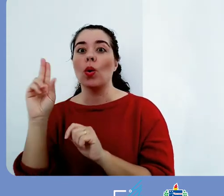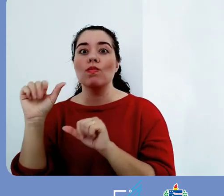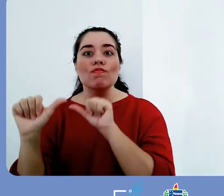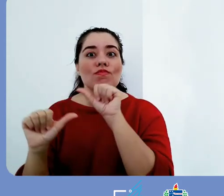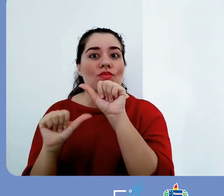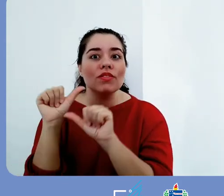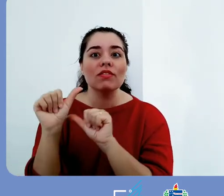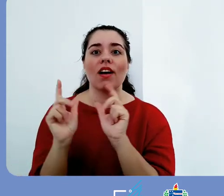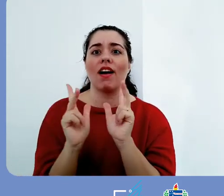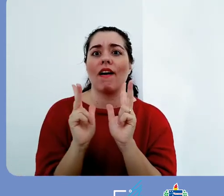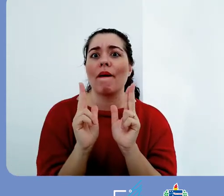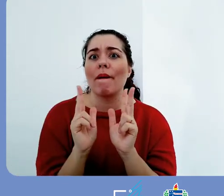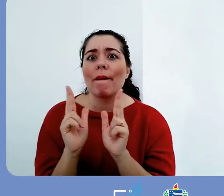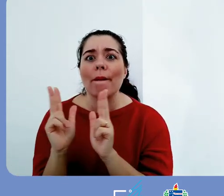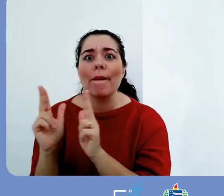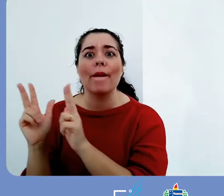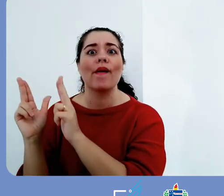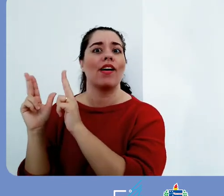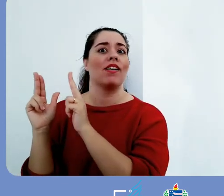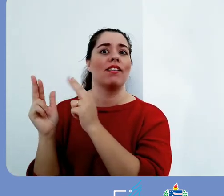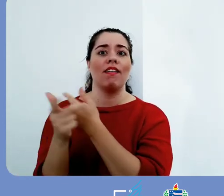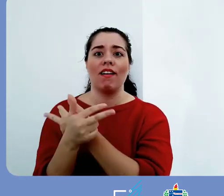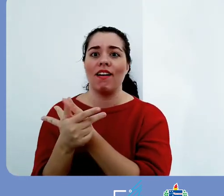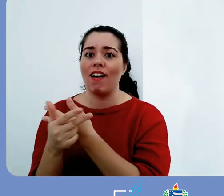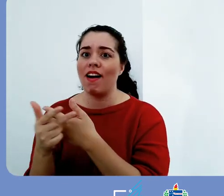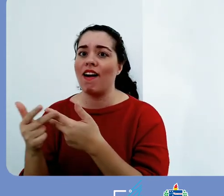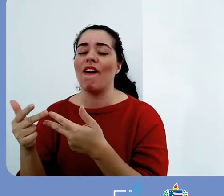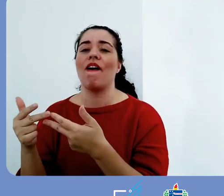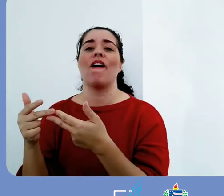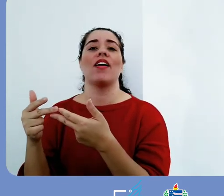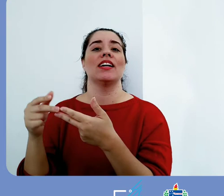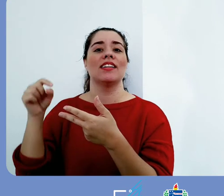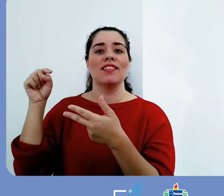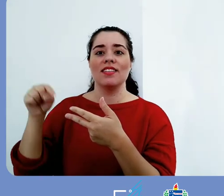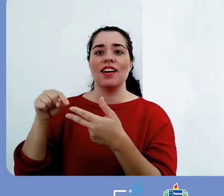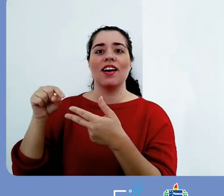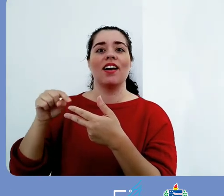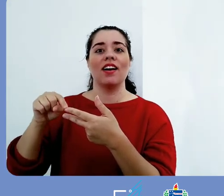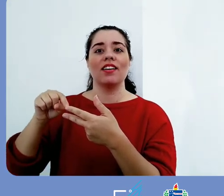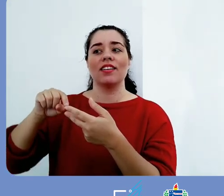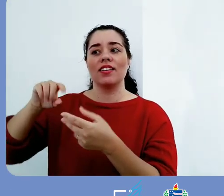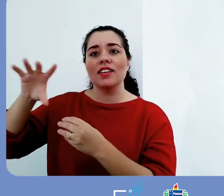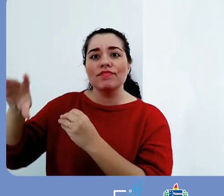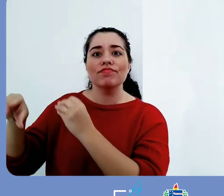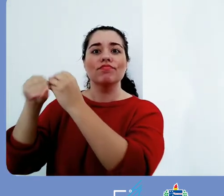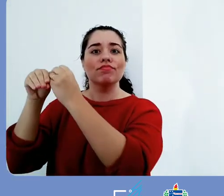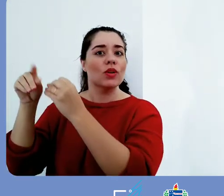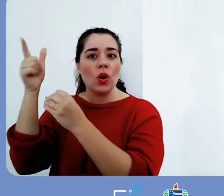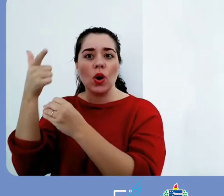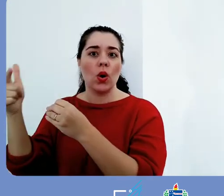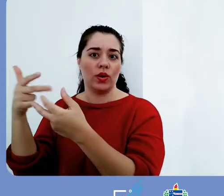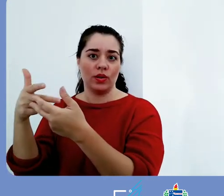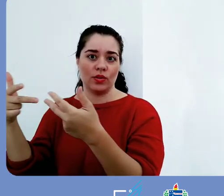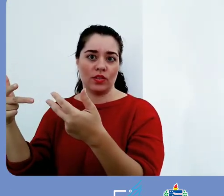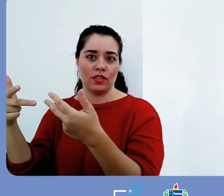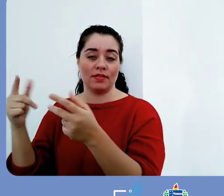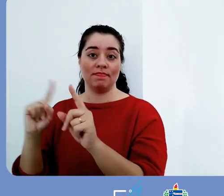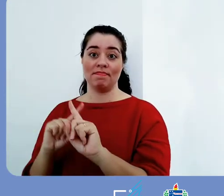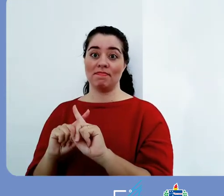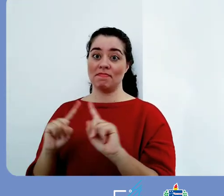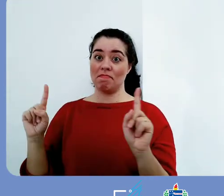ele exige a atribuição. Em outras palavras, todos aqueles que